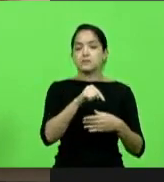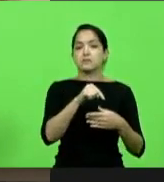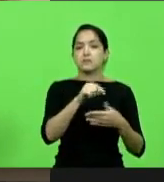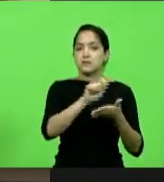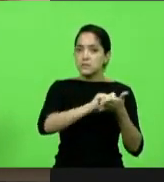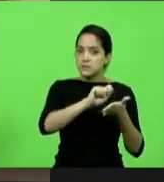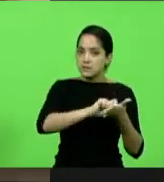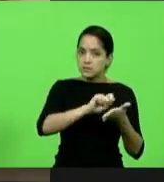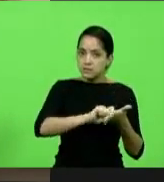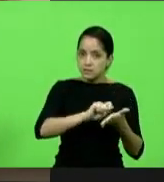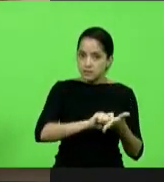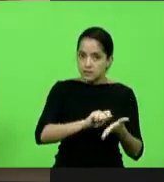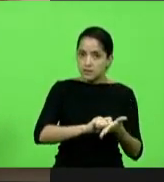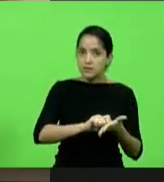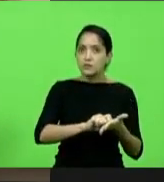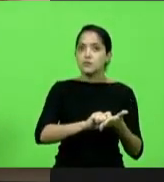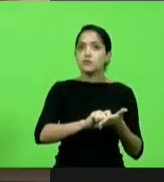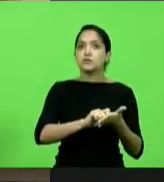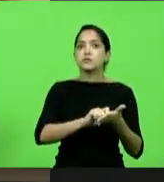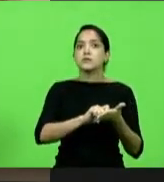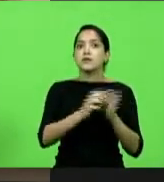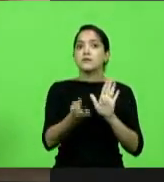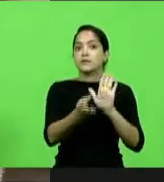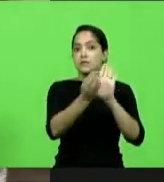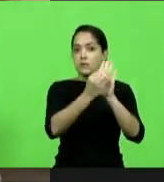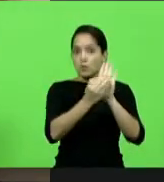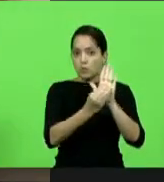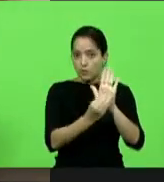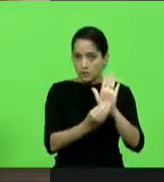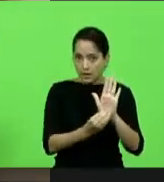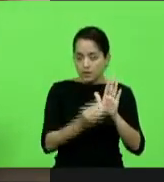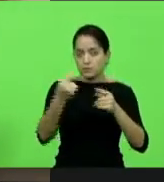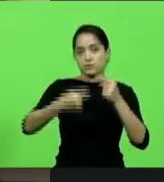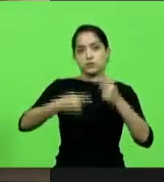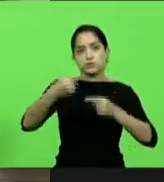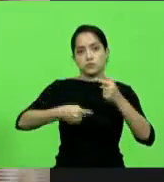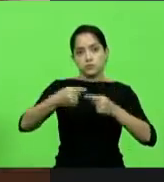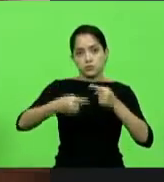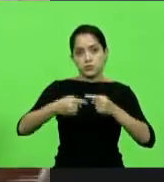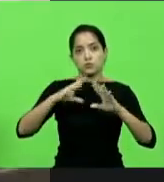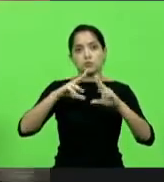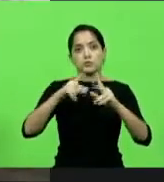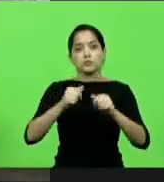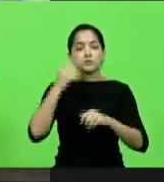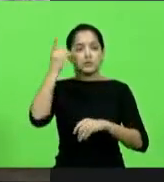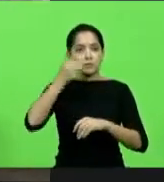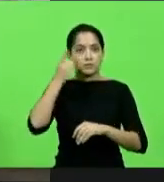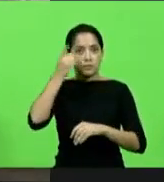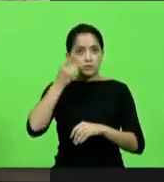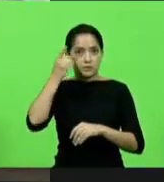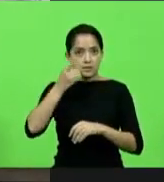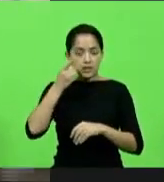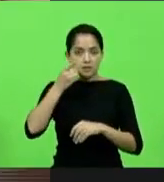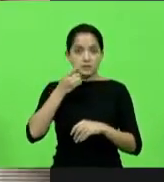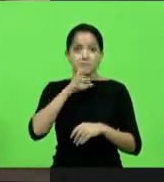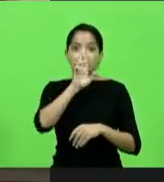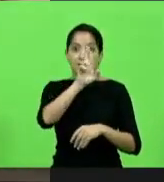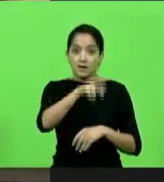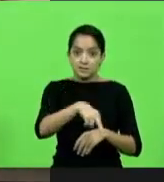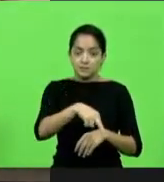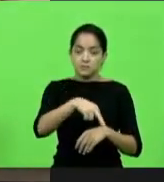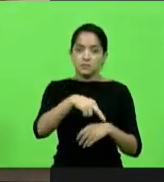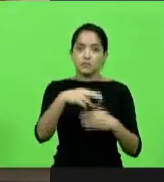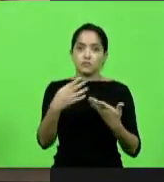que vai ser colocado no plenário e vai ser discutido com os deputados e vai ser a razão que vai ser levada